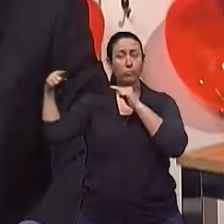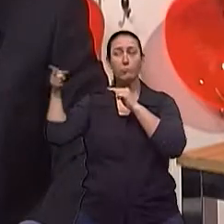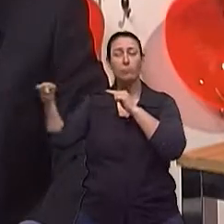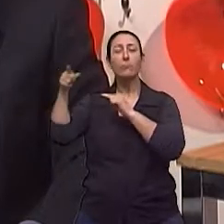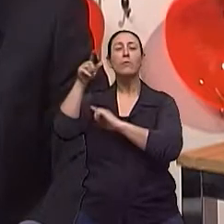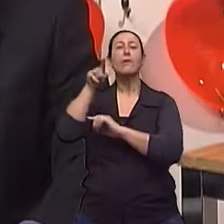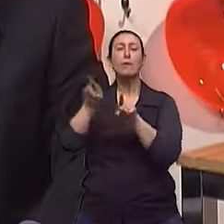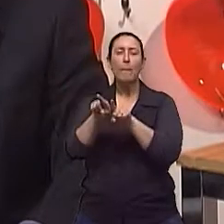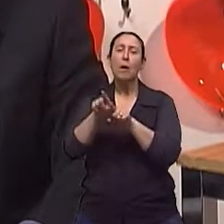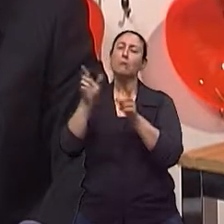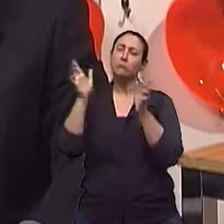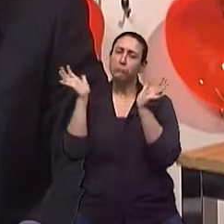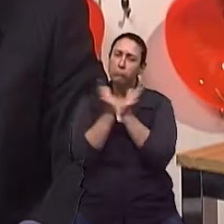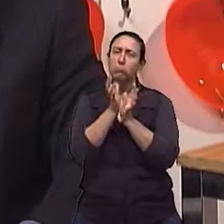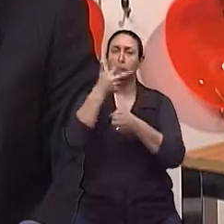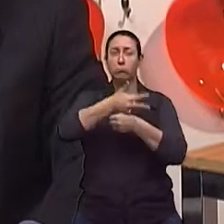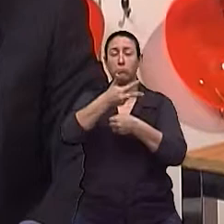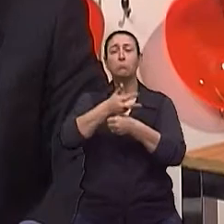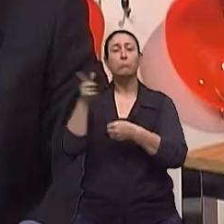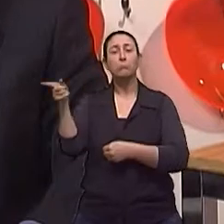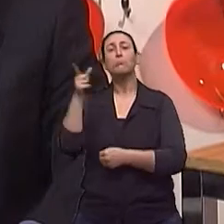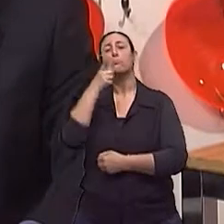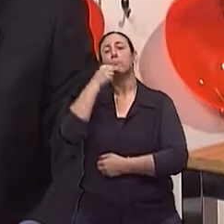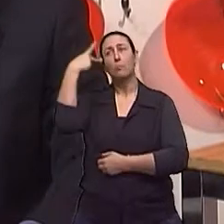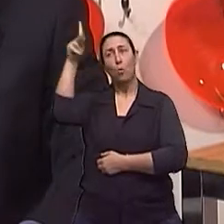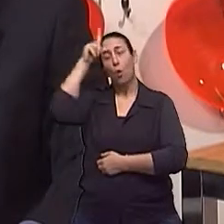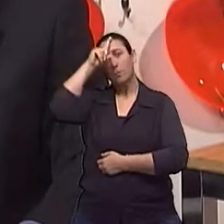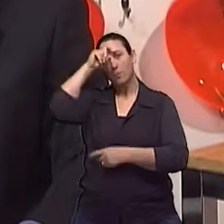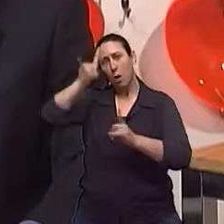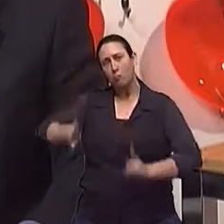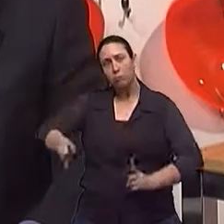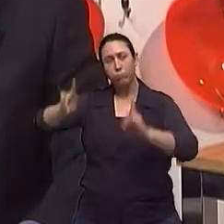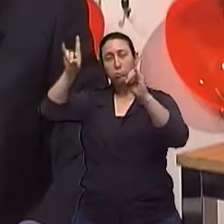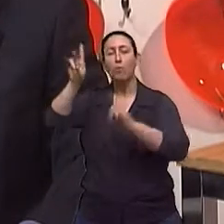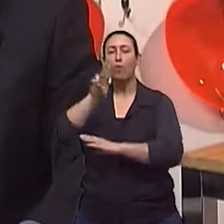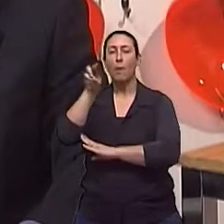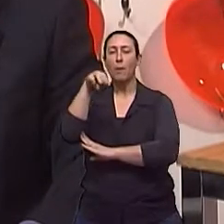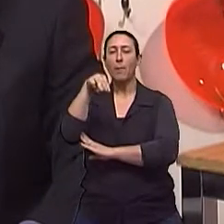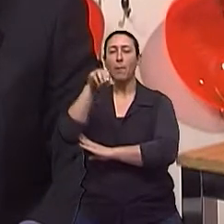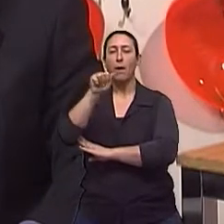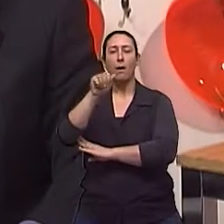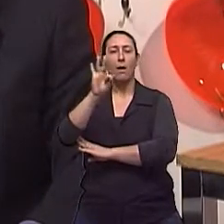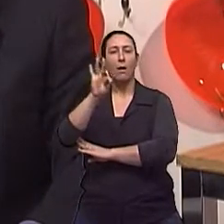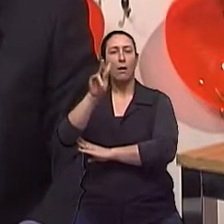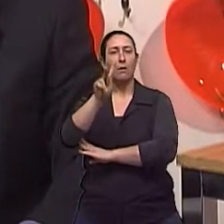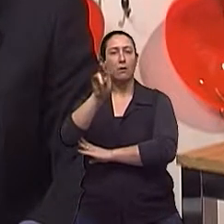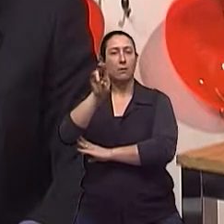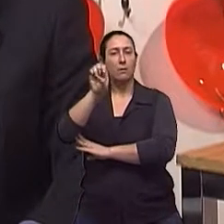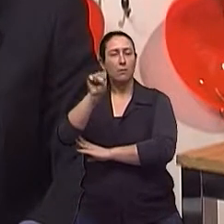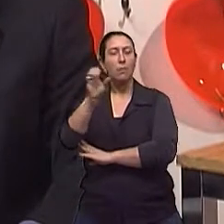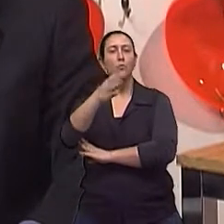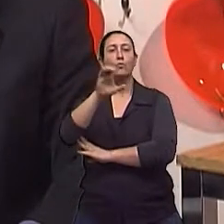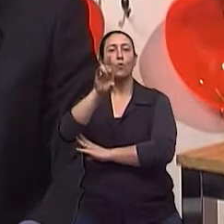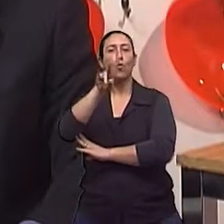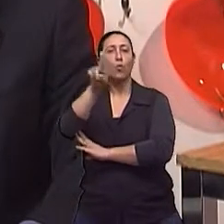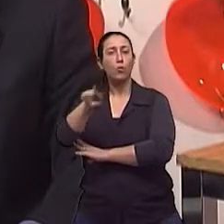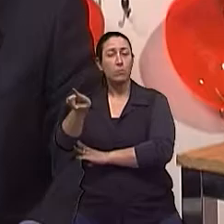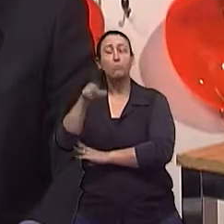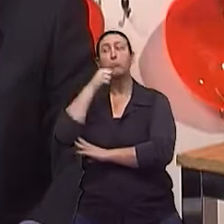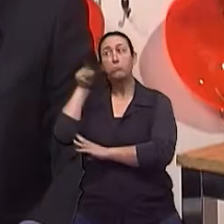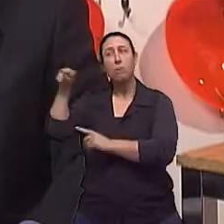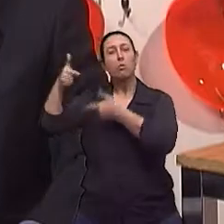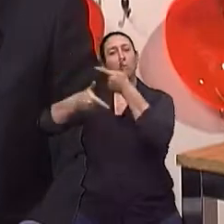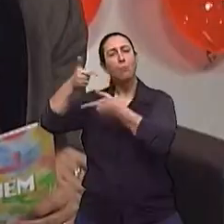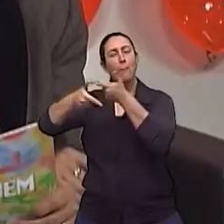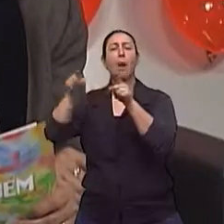geriatra do Hospital de Clínicas de Porto Alegre, Matheus Roriz Cruz. Ele também é professor adjunto da Faculdade de Medicina